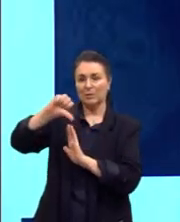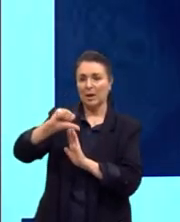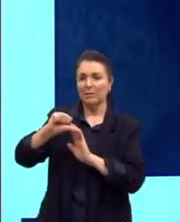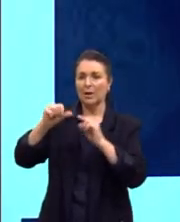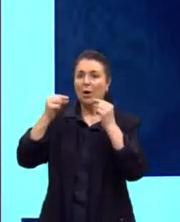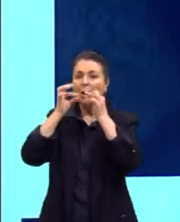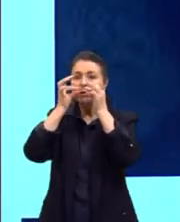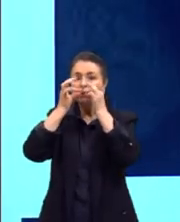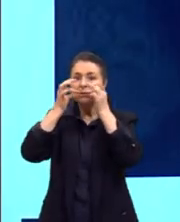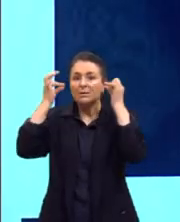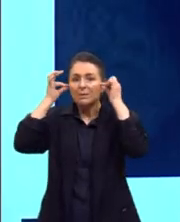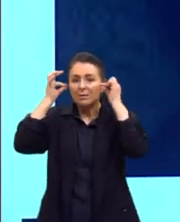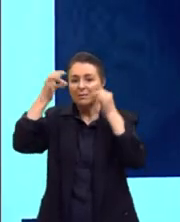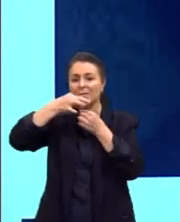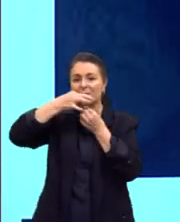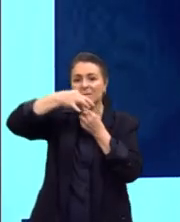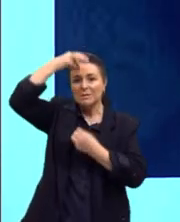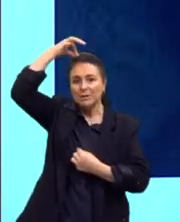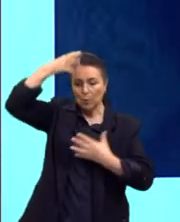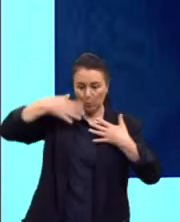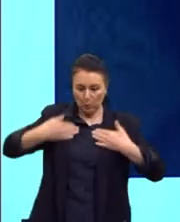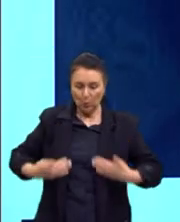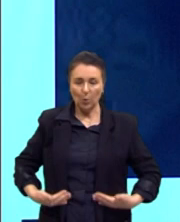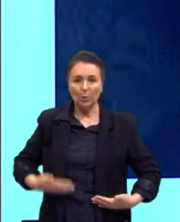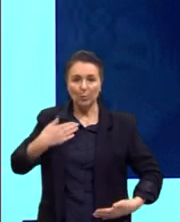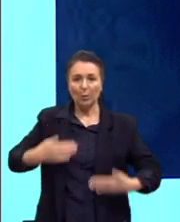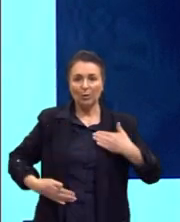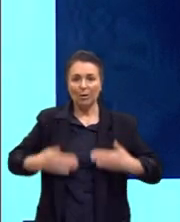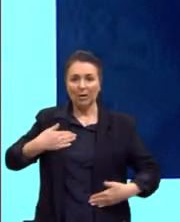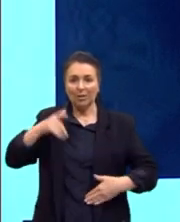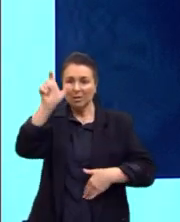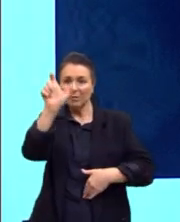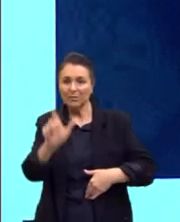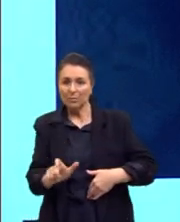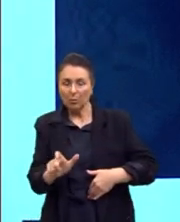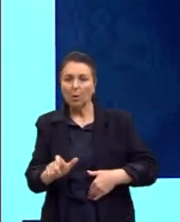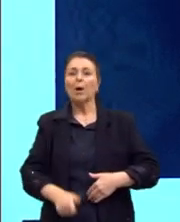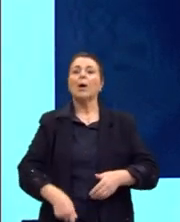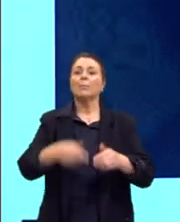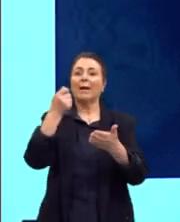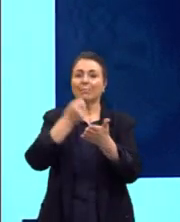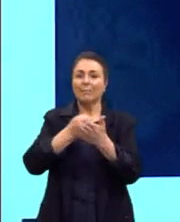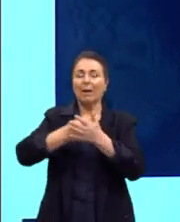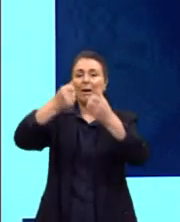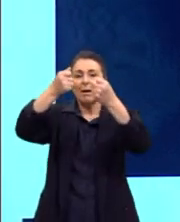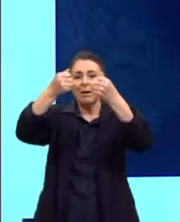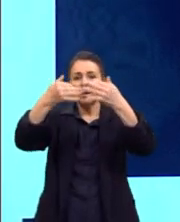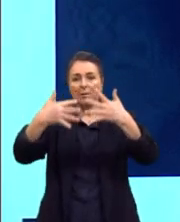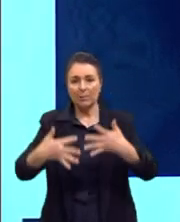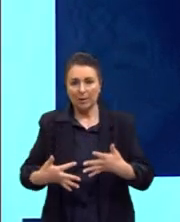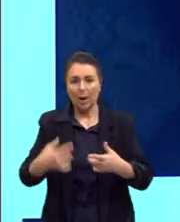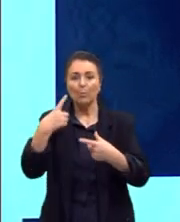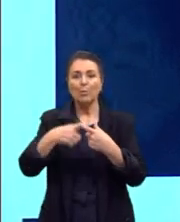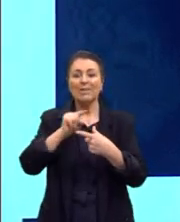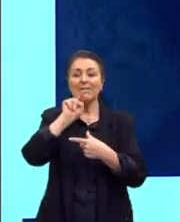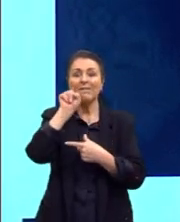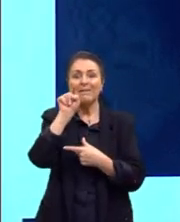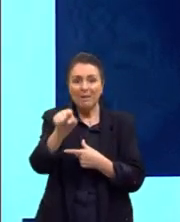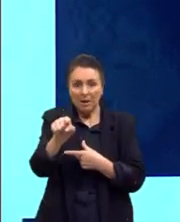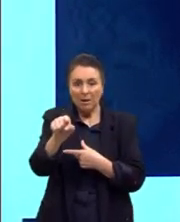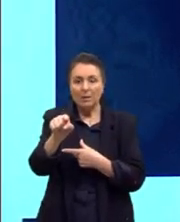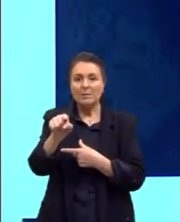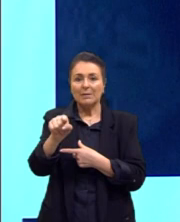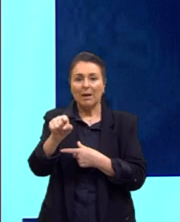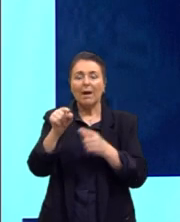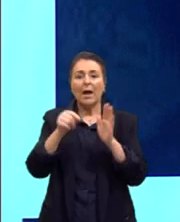o corpo das pessoas para depois criar essas justificativas de que elas eram criminosas, que elas eram